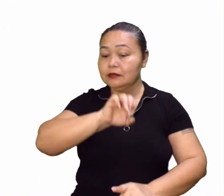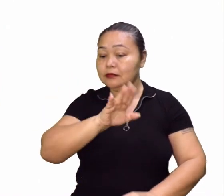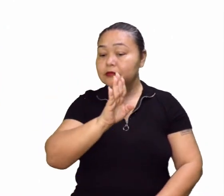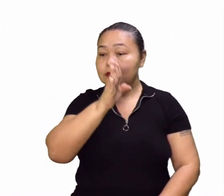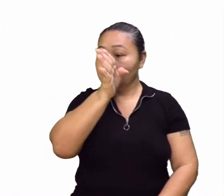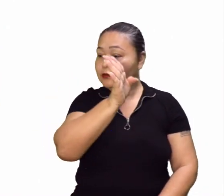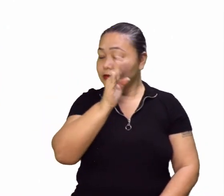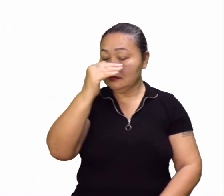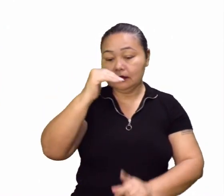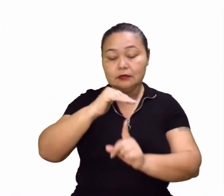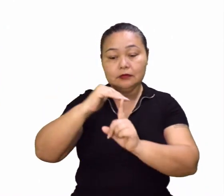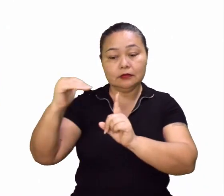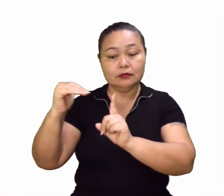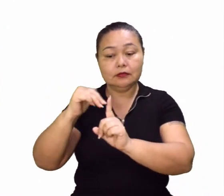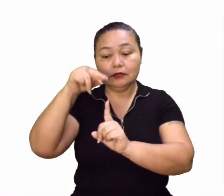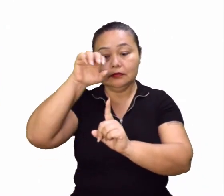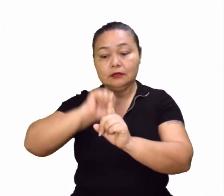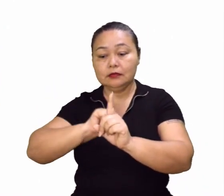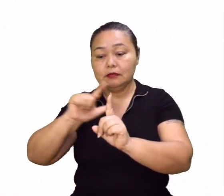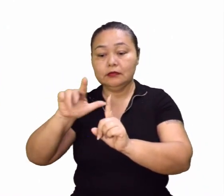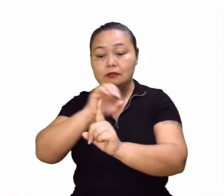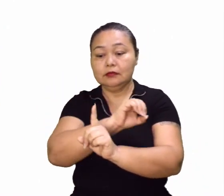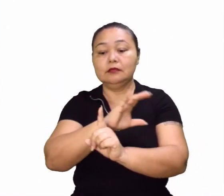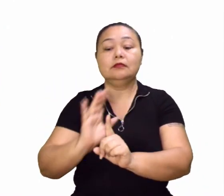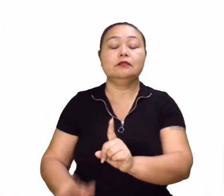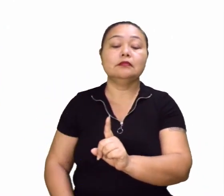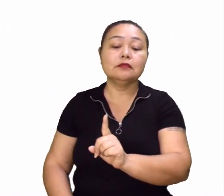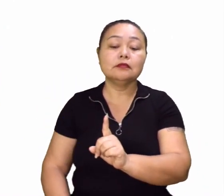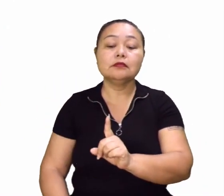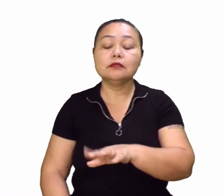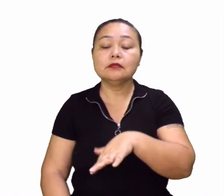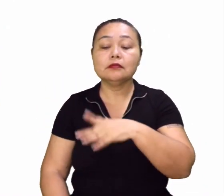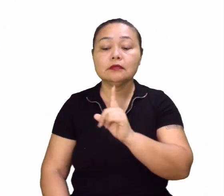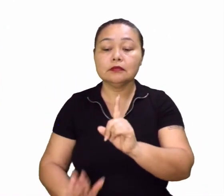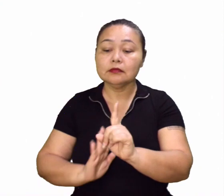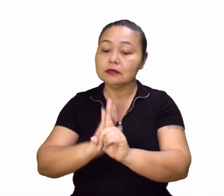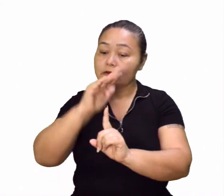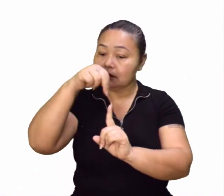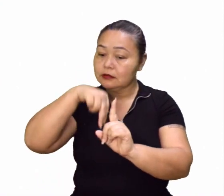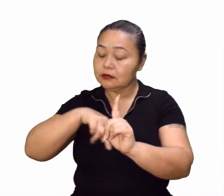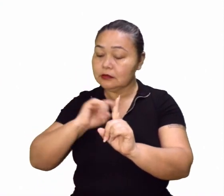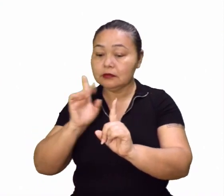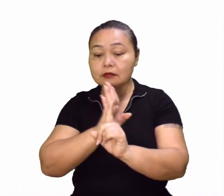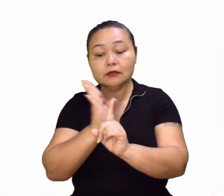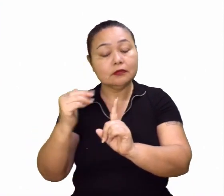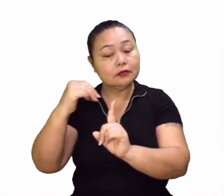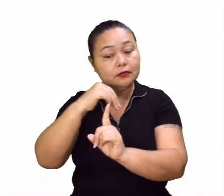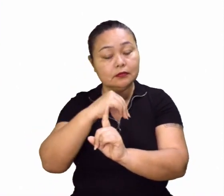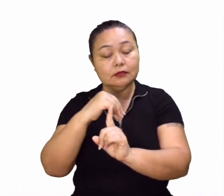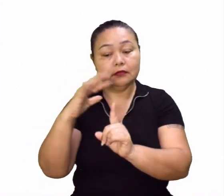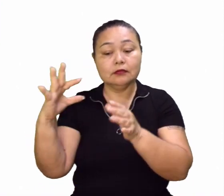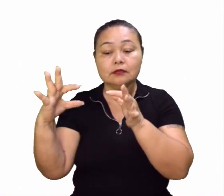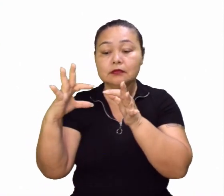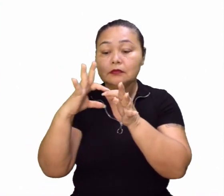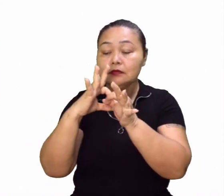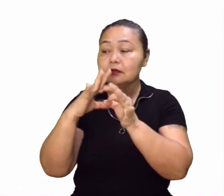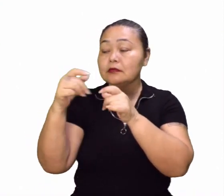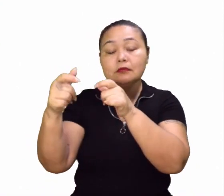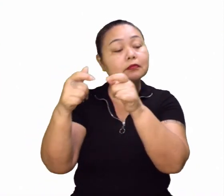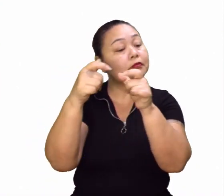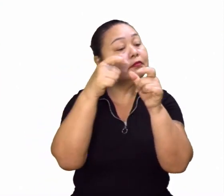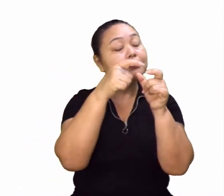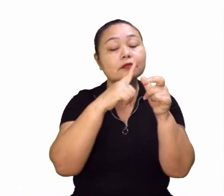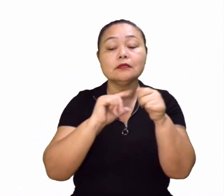direções norte, sul, leste e oeste. Essas direções vão estar em vários